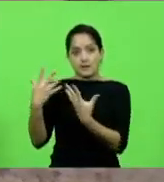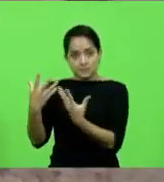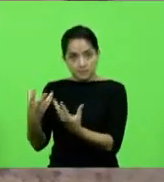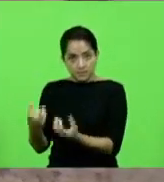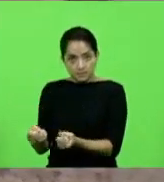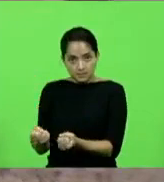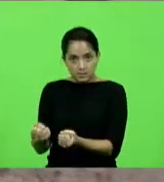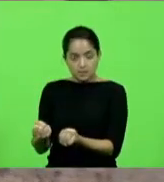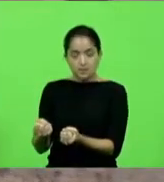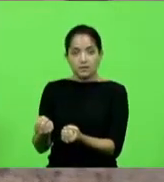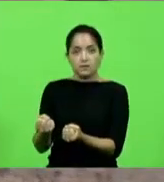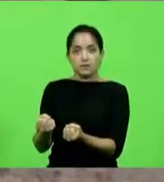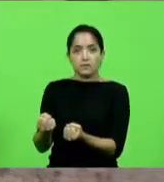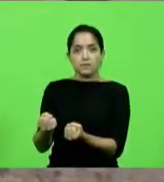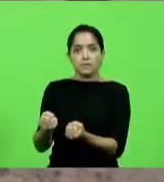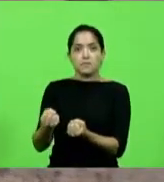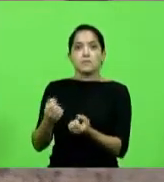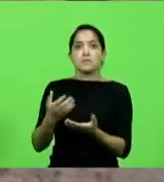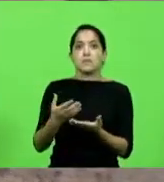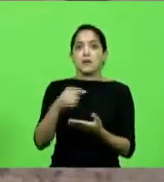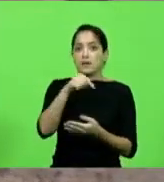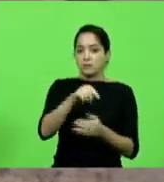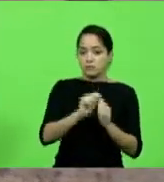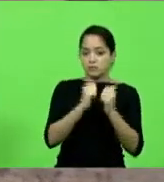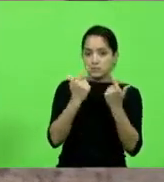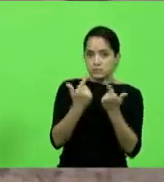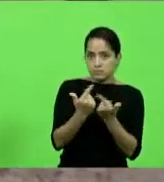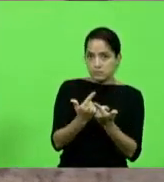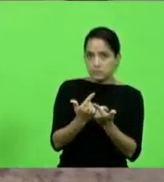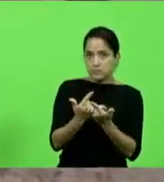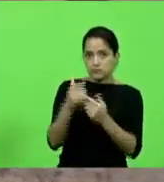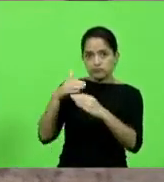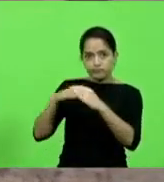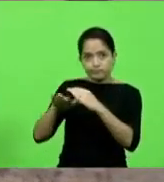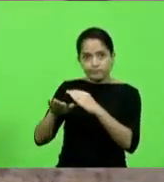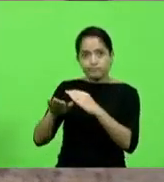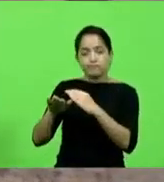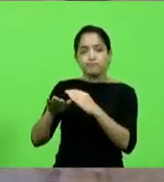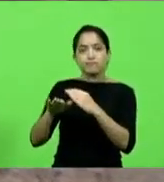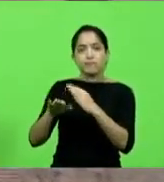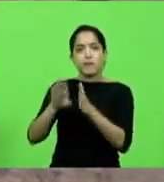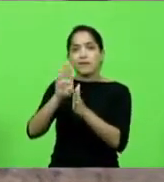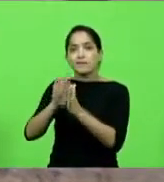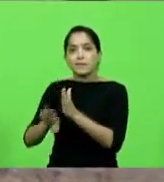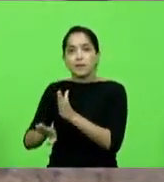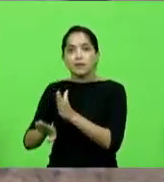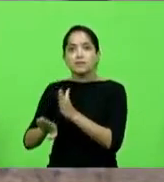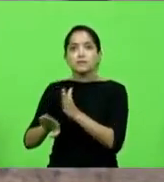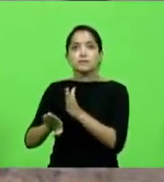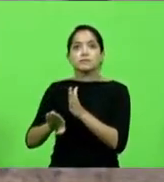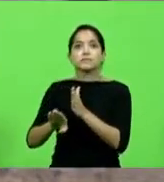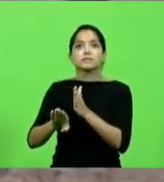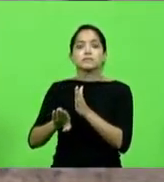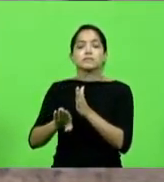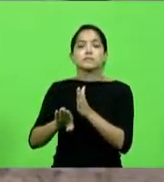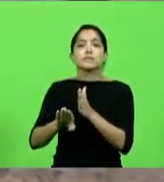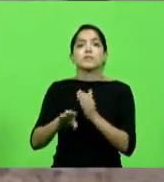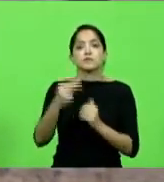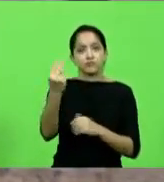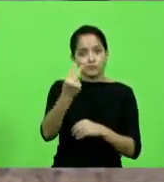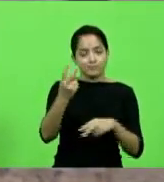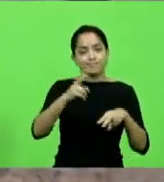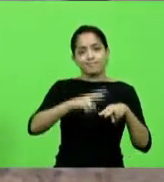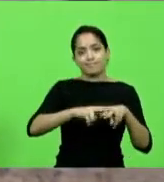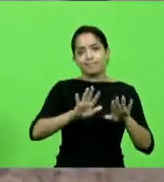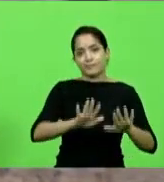ou aceitar a reclamação da Assembleia Legislativa, caem as medidas coercitivas, mas fica um segundo mandato de prisão e